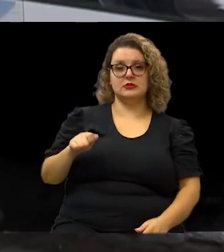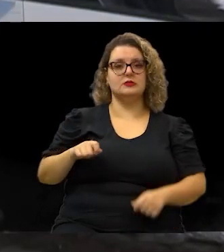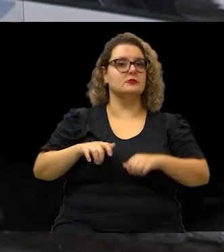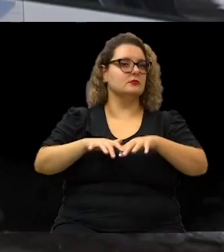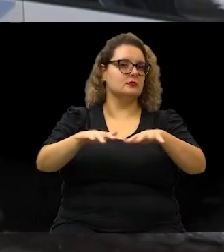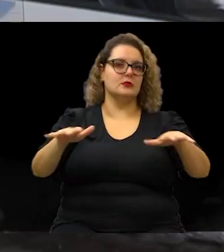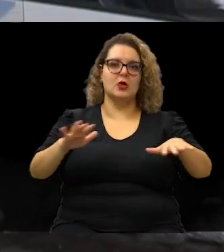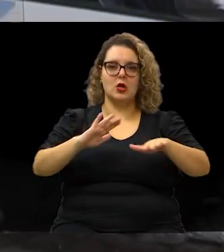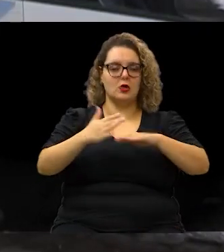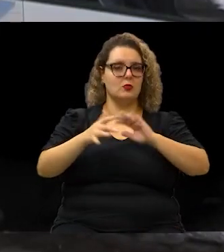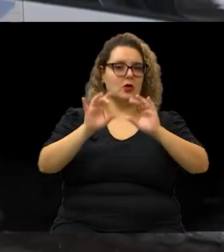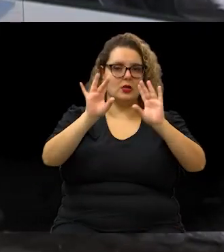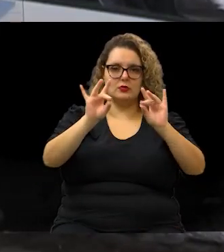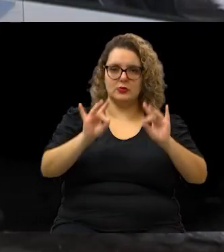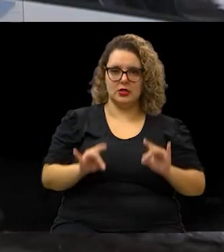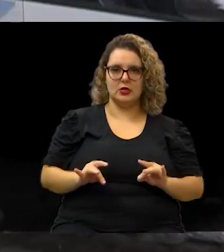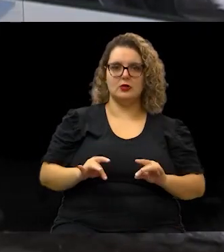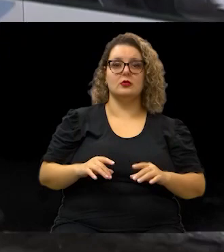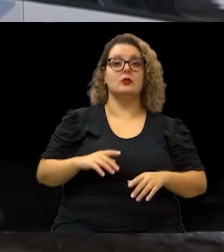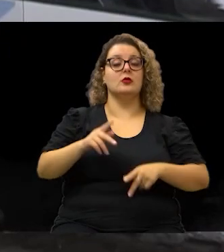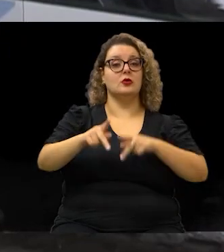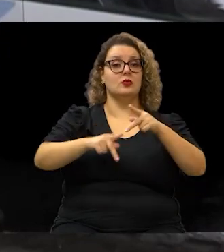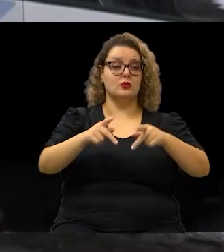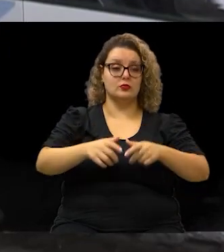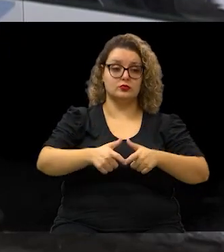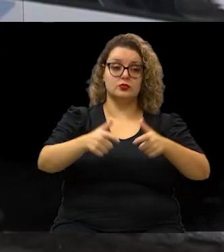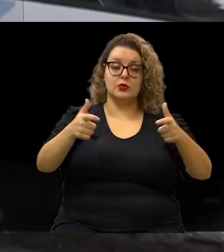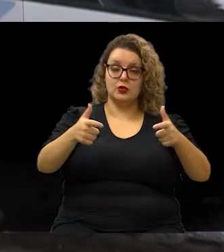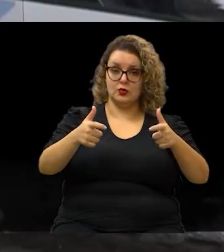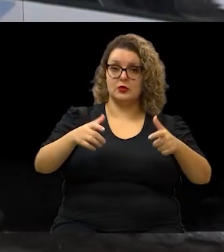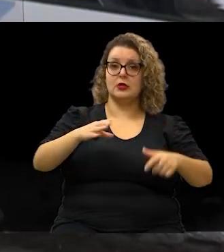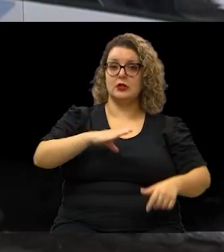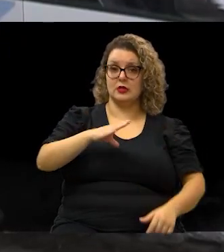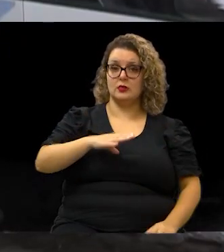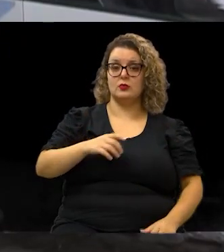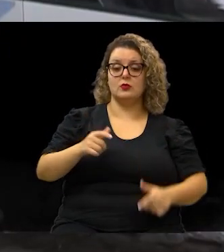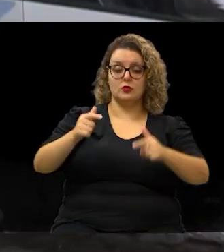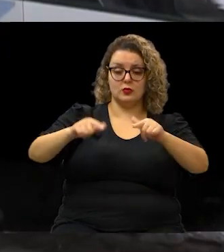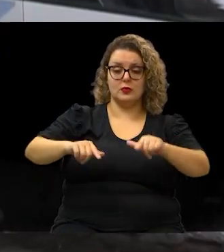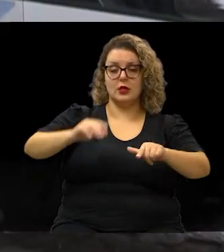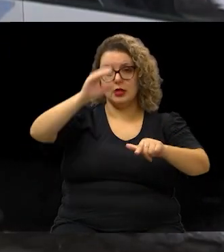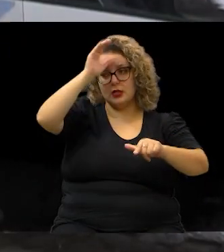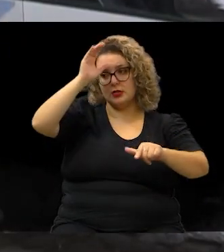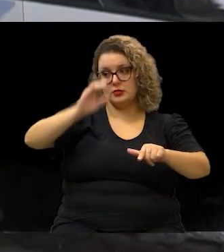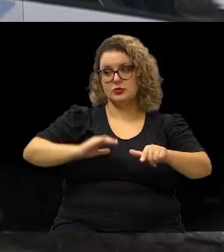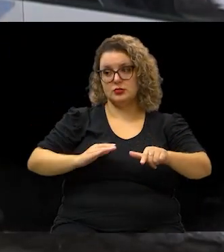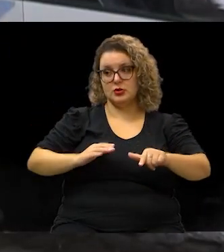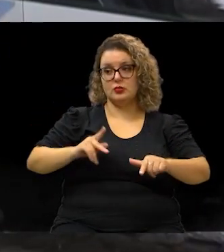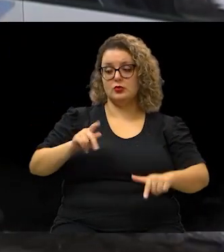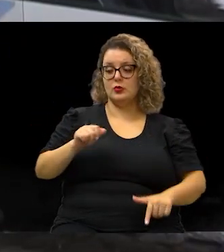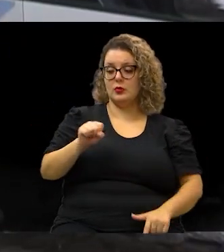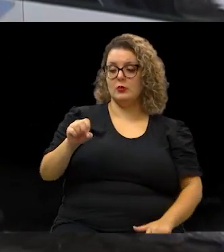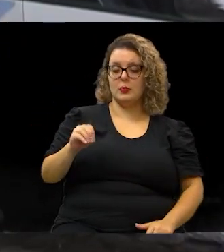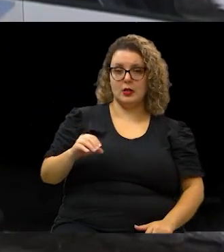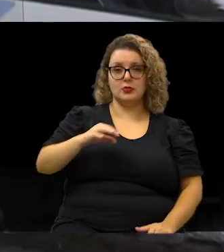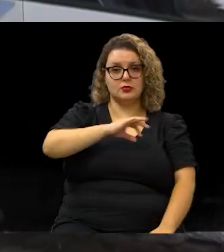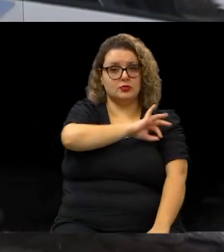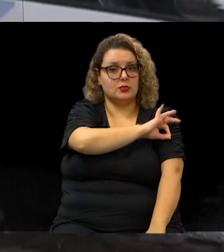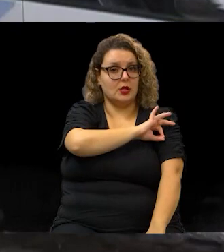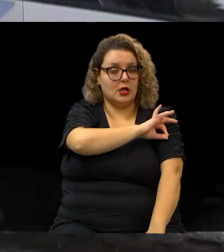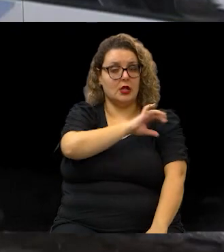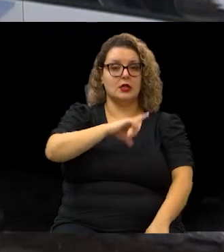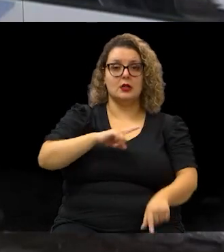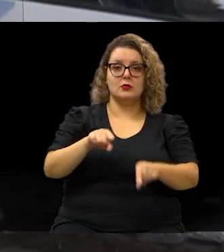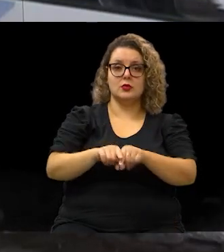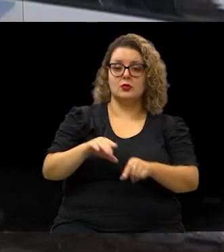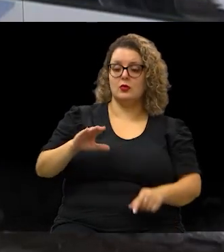em bairros específicos e bem populosos da cidade, o espaço cidadão, no passo da prefeitura. Temos também